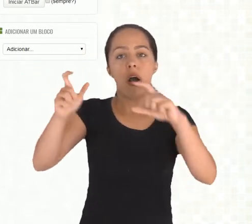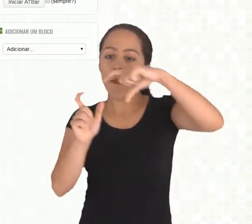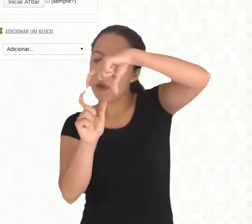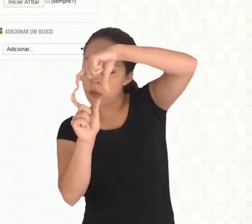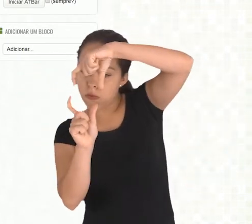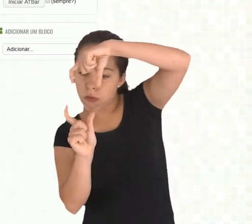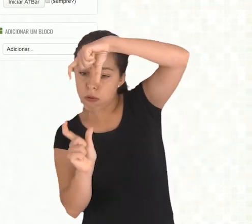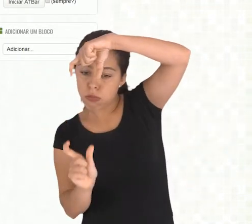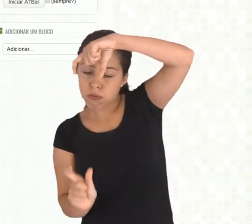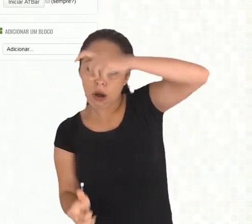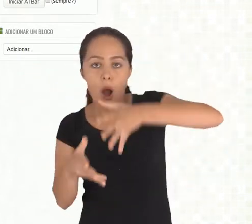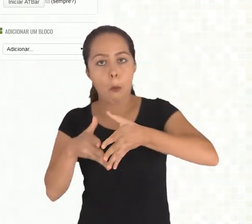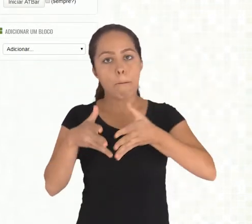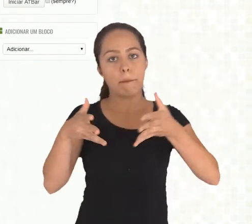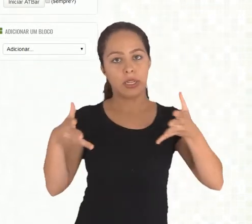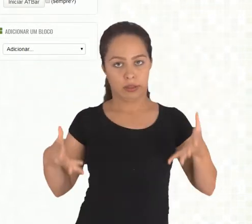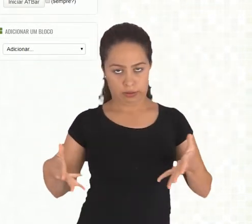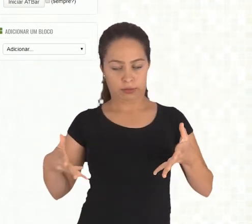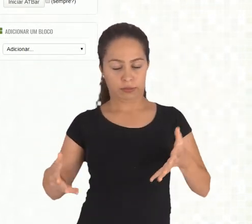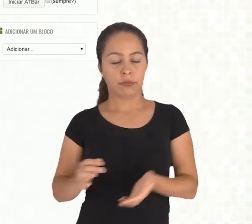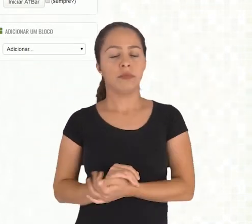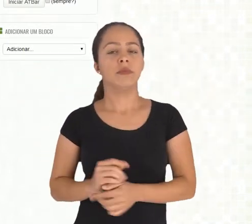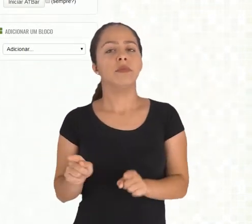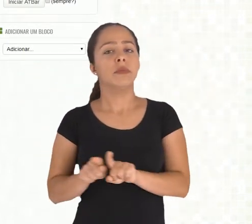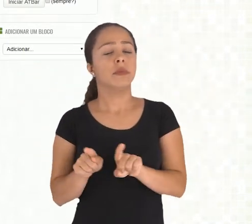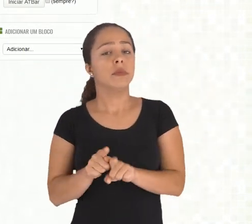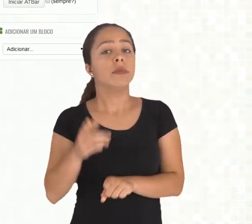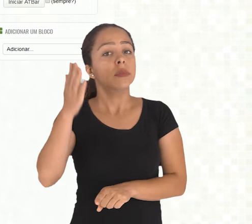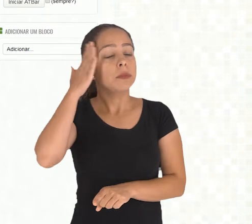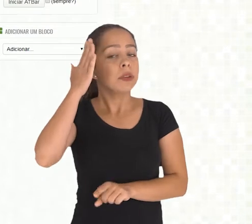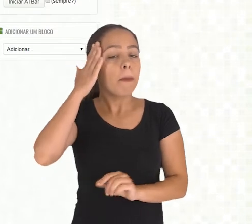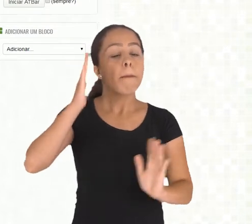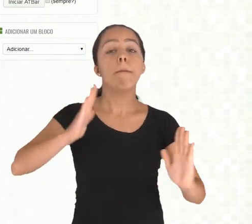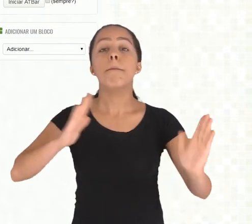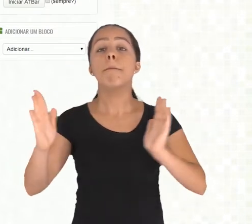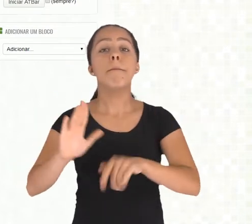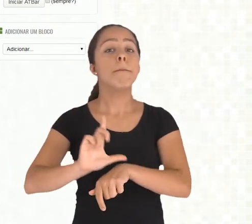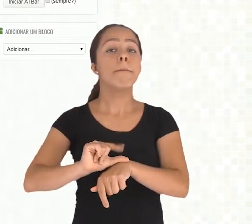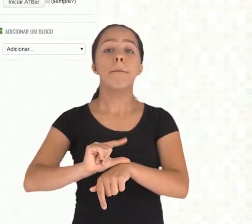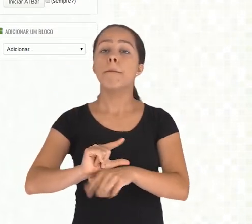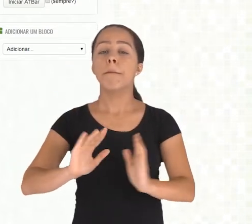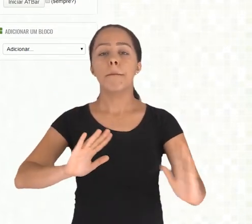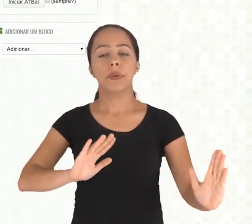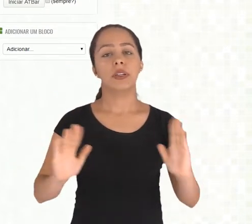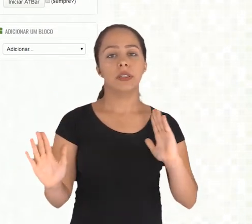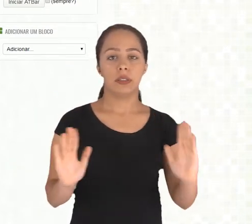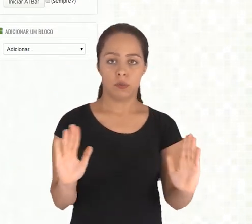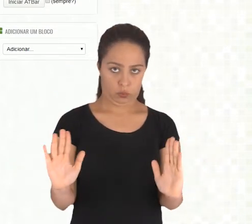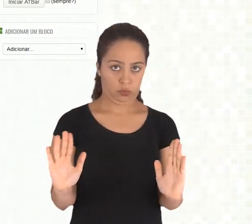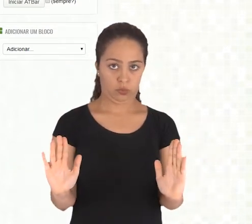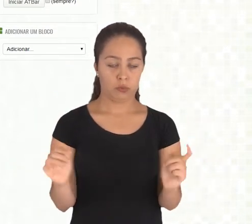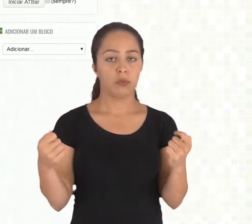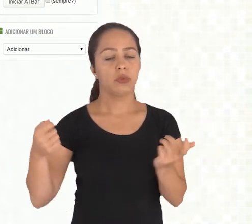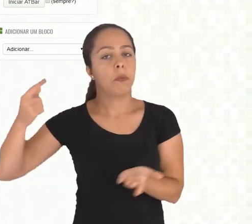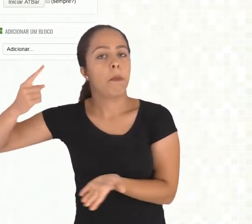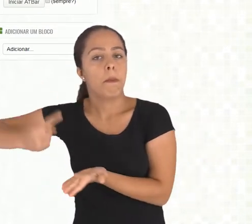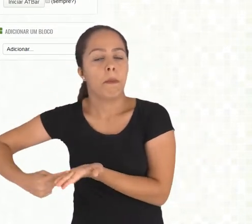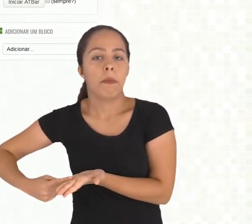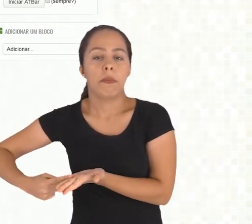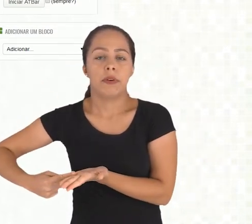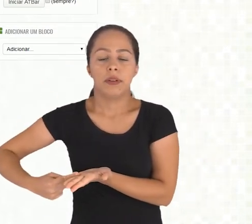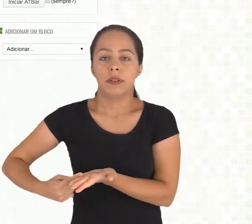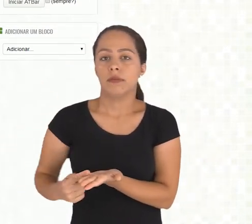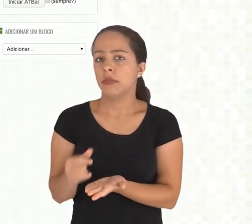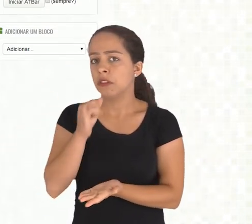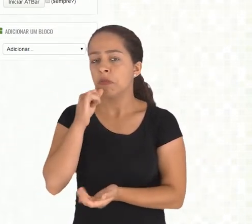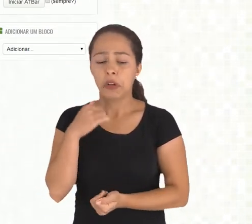Você pode escolher um período para essa escolha estar disponibilizada e ela vai ficar visível para os alunos só